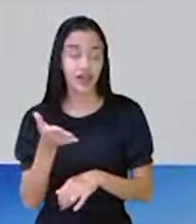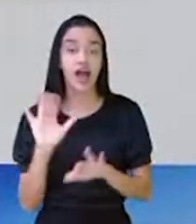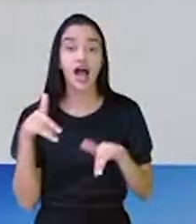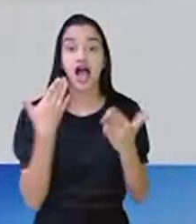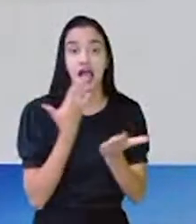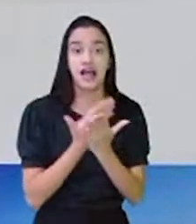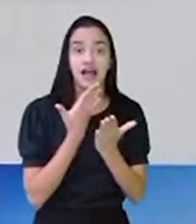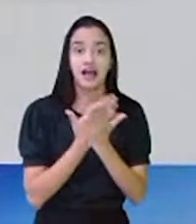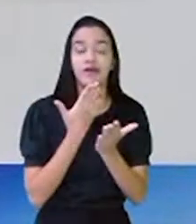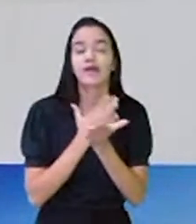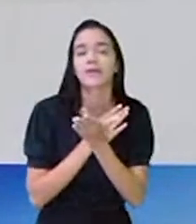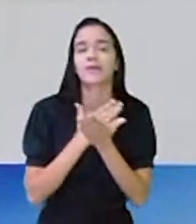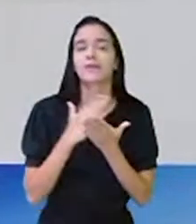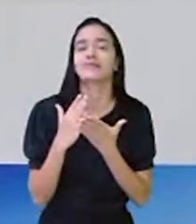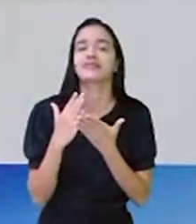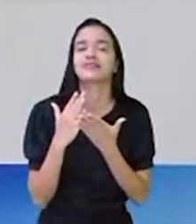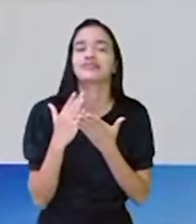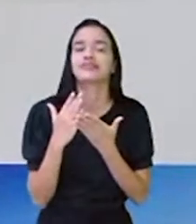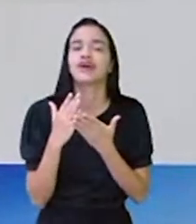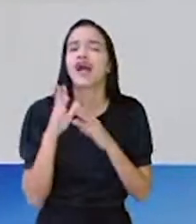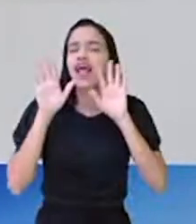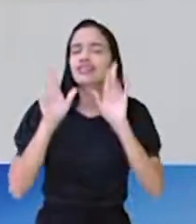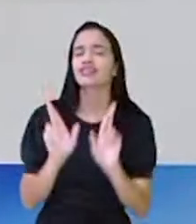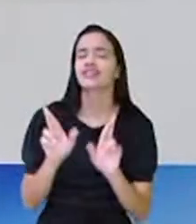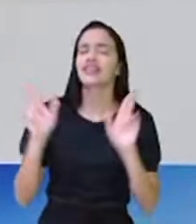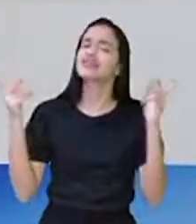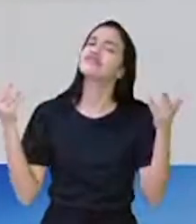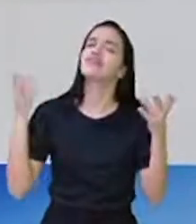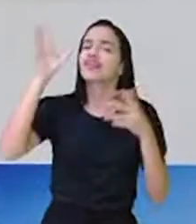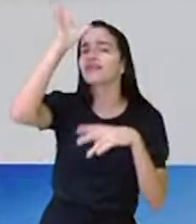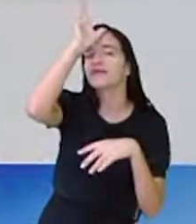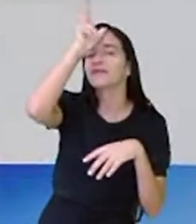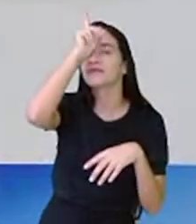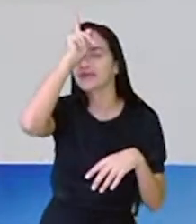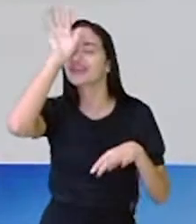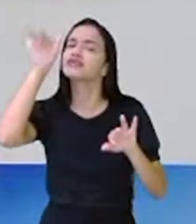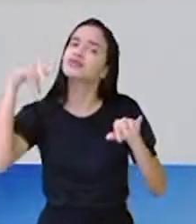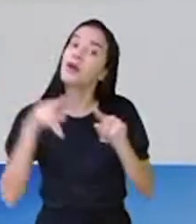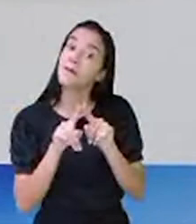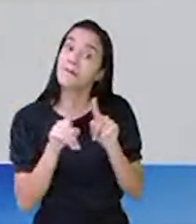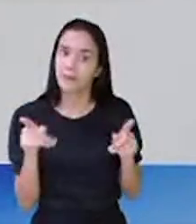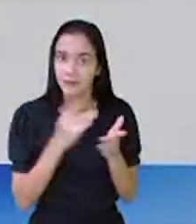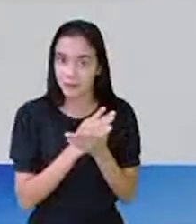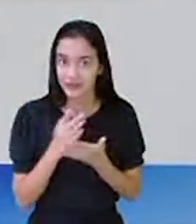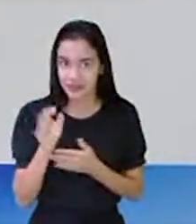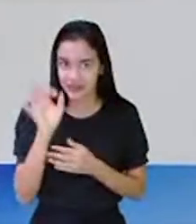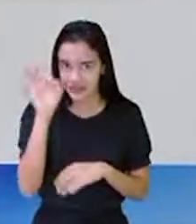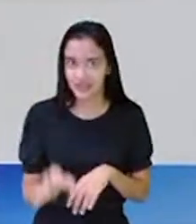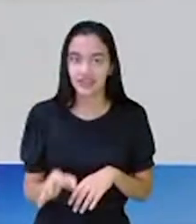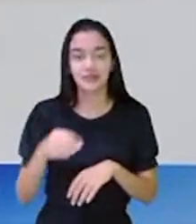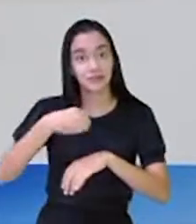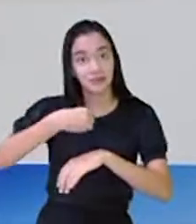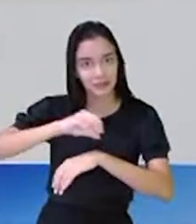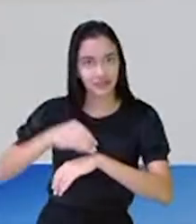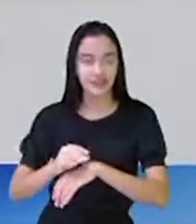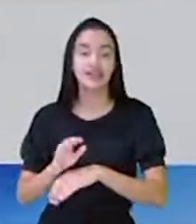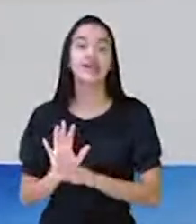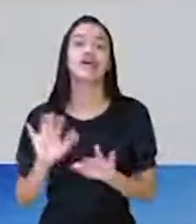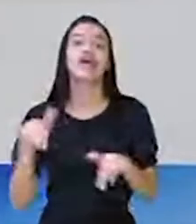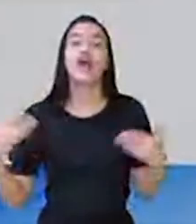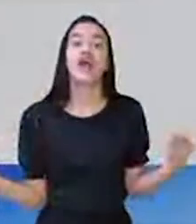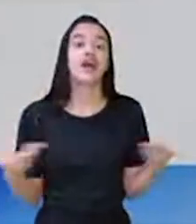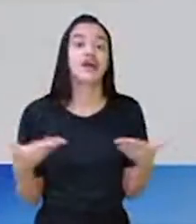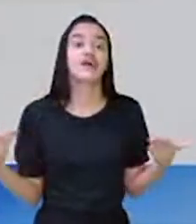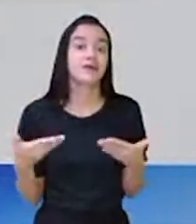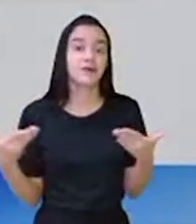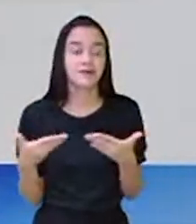A aula já começou, começou hoje diferente, com Carijó, mas já começou, tá certo? E os nossos recados já estão dados. E